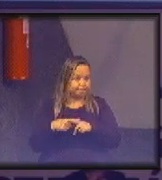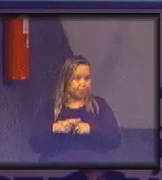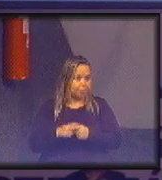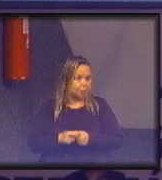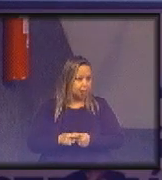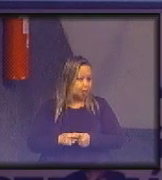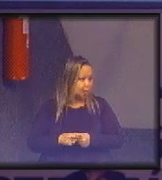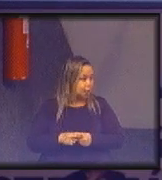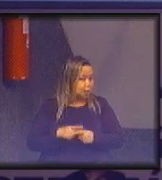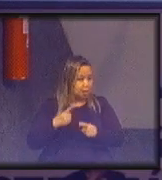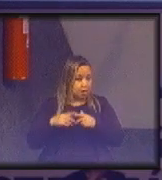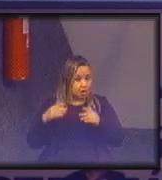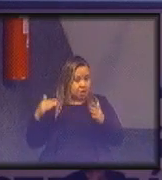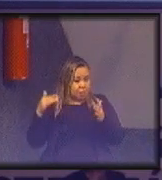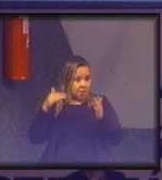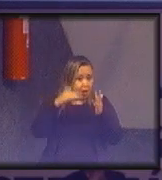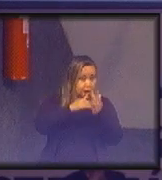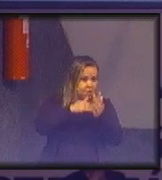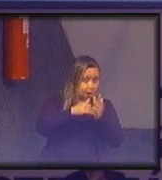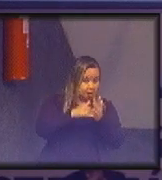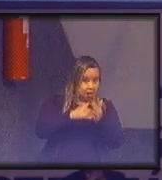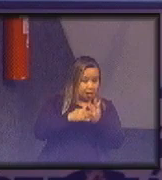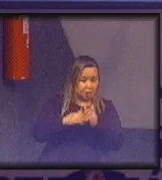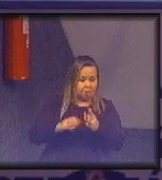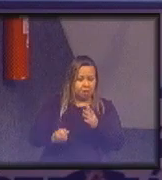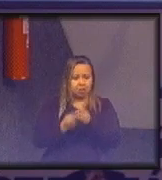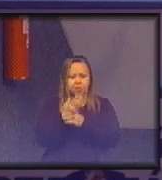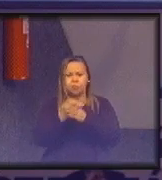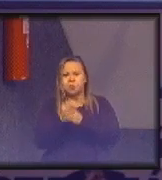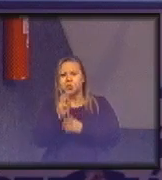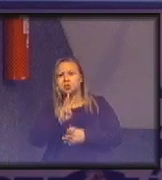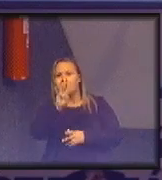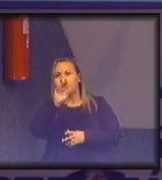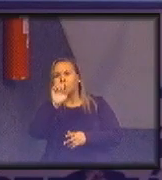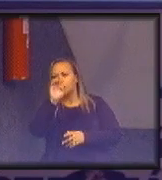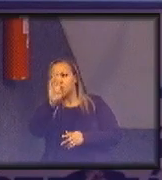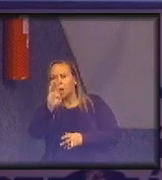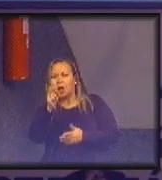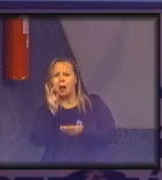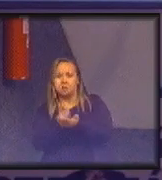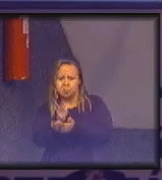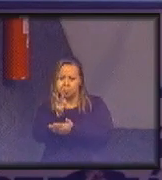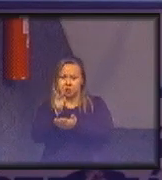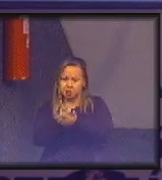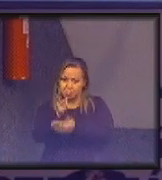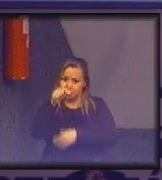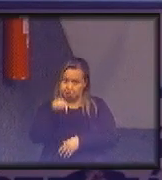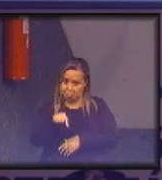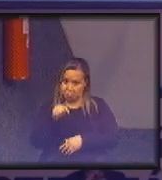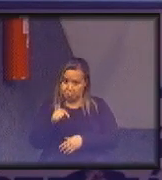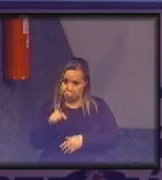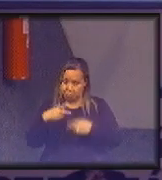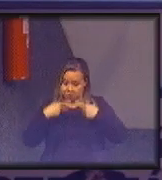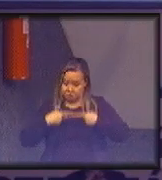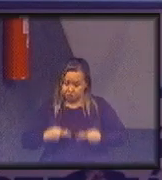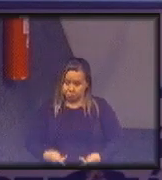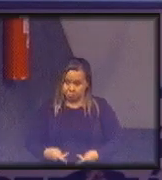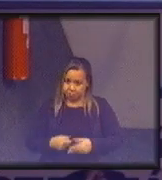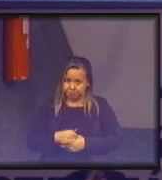até o surgimento da web e essa consolidação desse comportamento